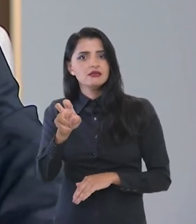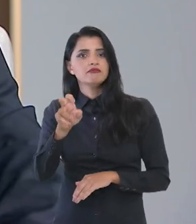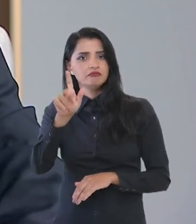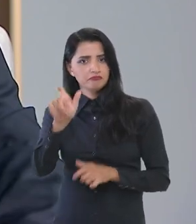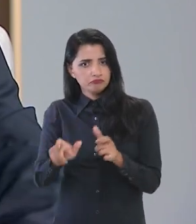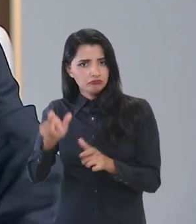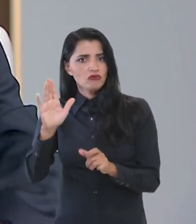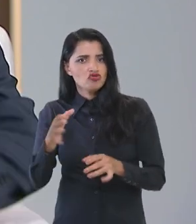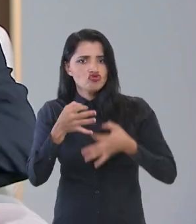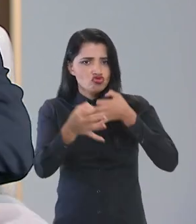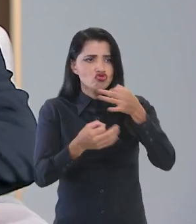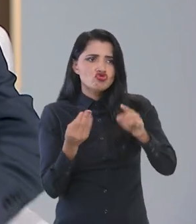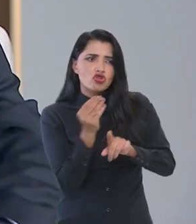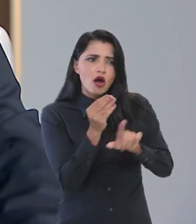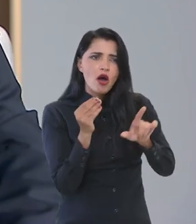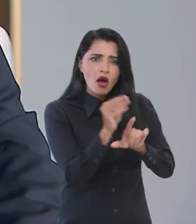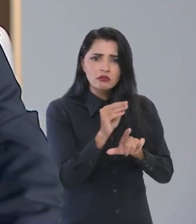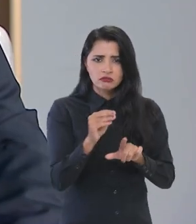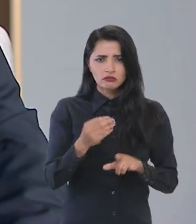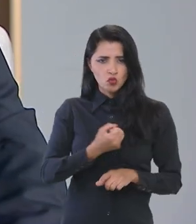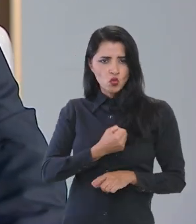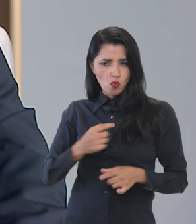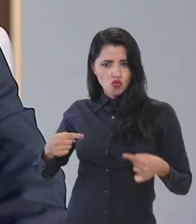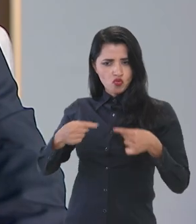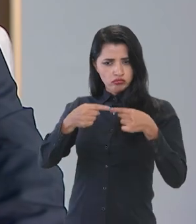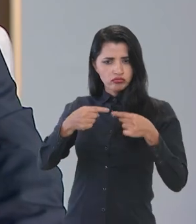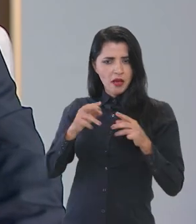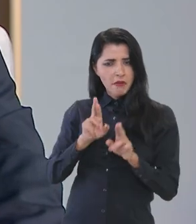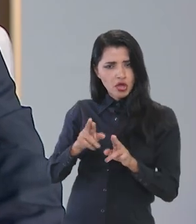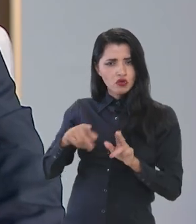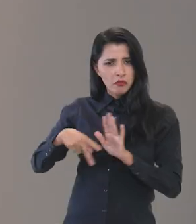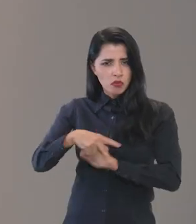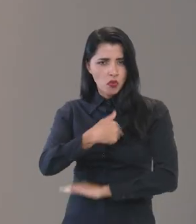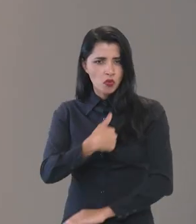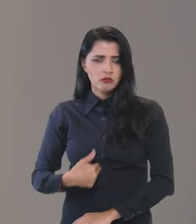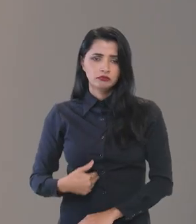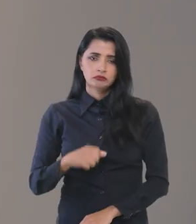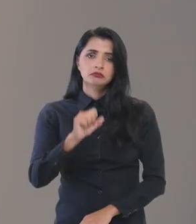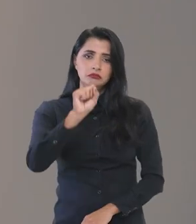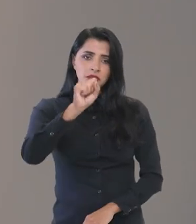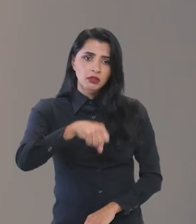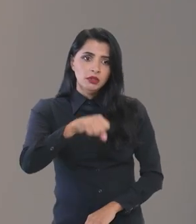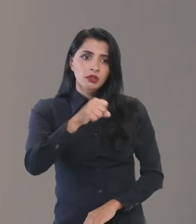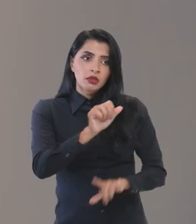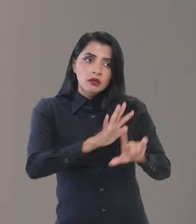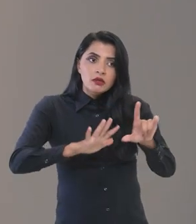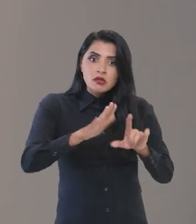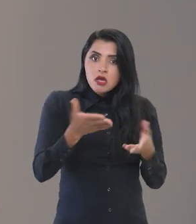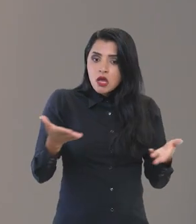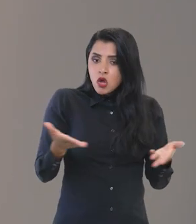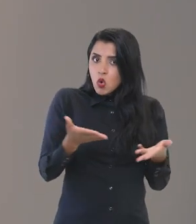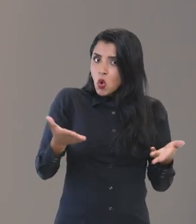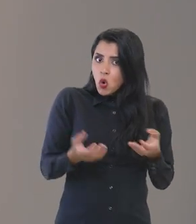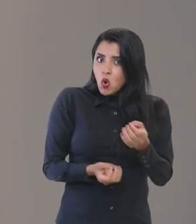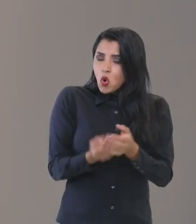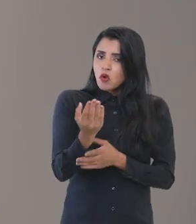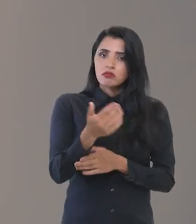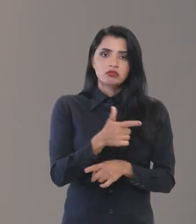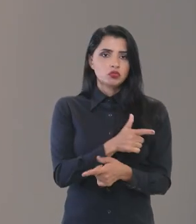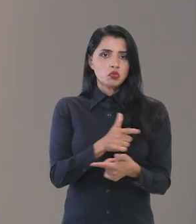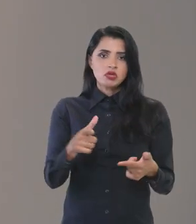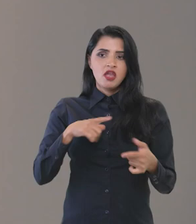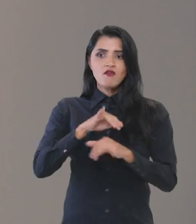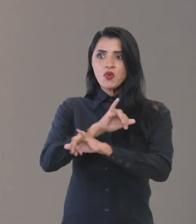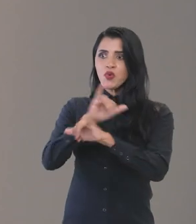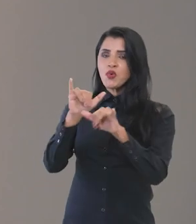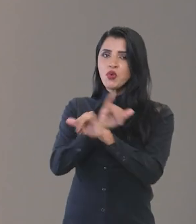já fizeram as suas sugestões. Esses números estão dentro da expectativa do governo? Então, para uma plataforma que está se consolidando agora,